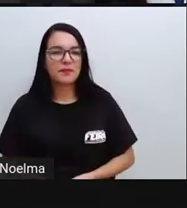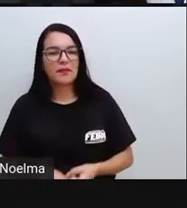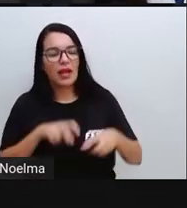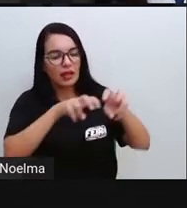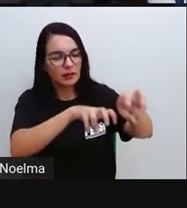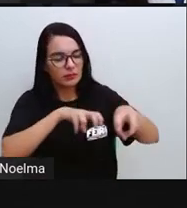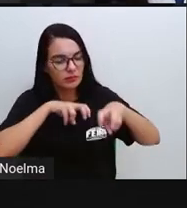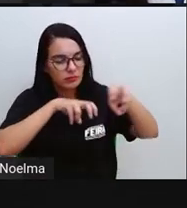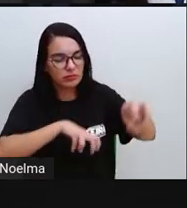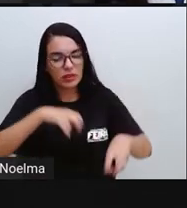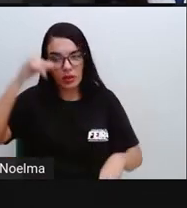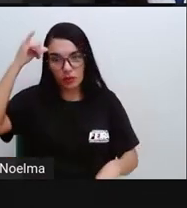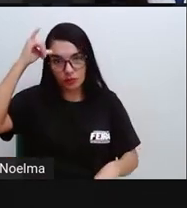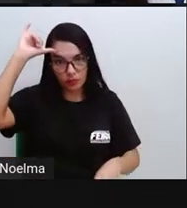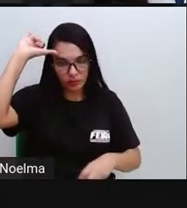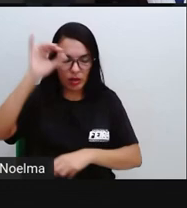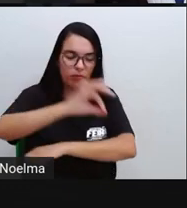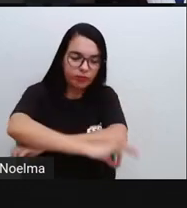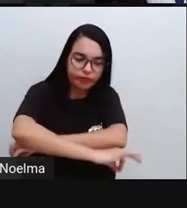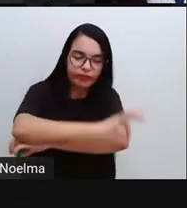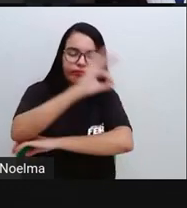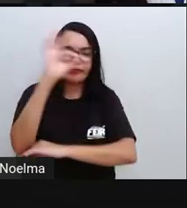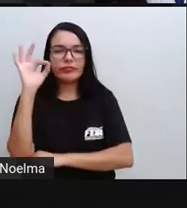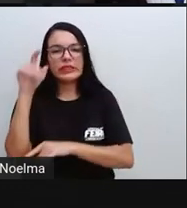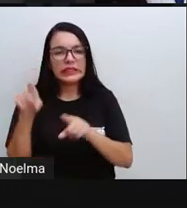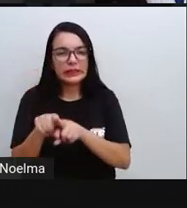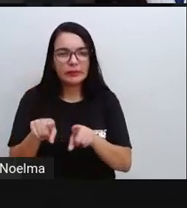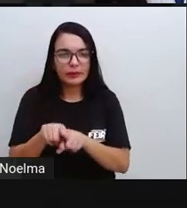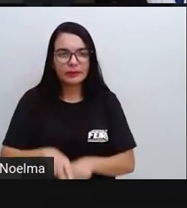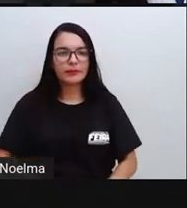pecuária e extrativismo, certo?